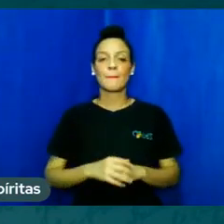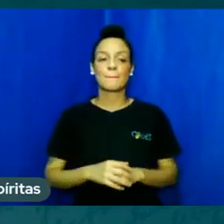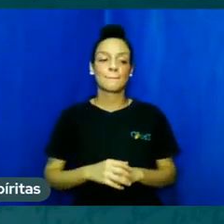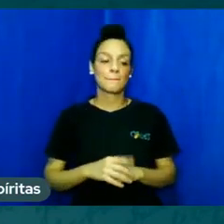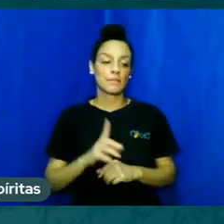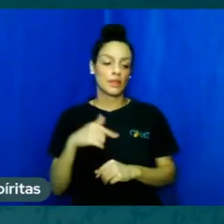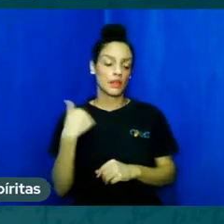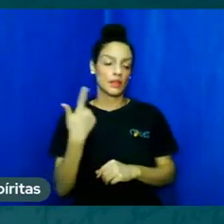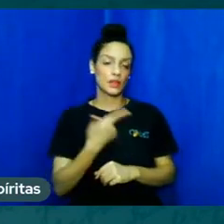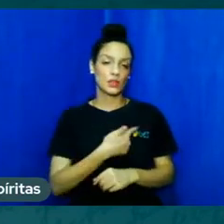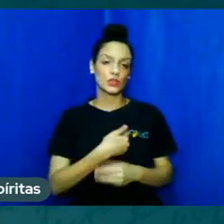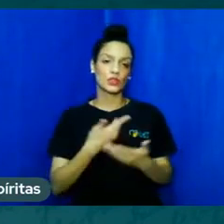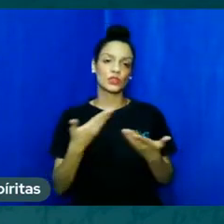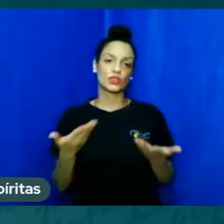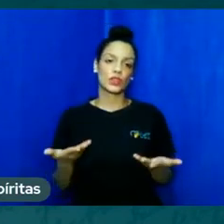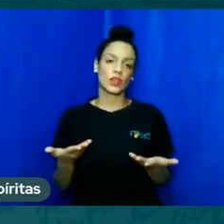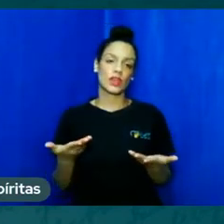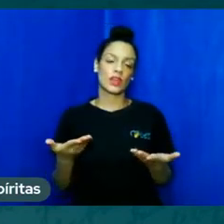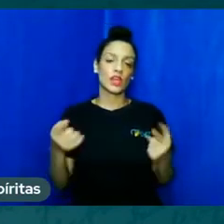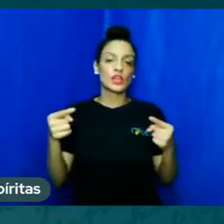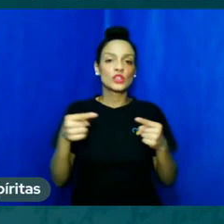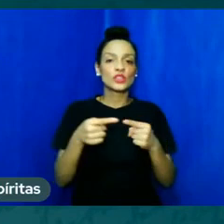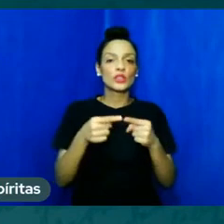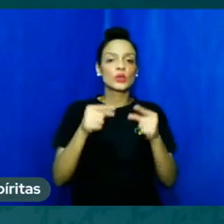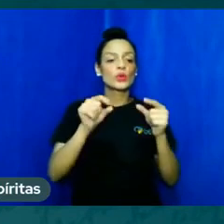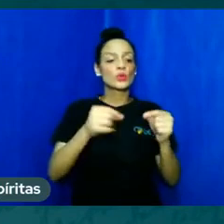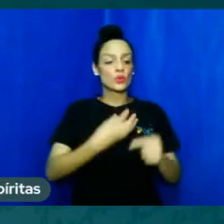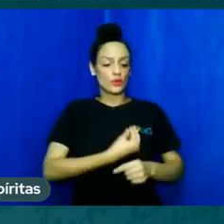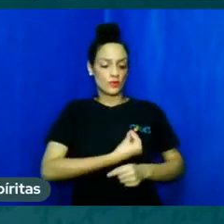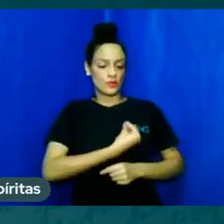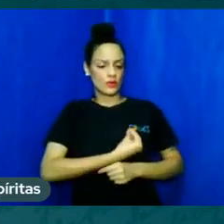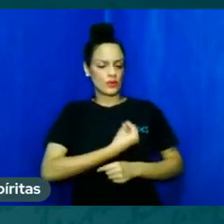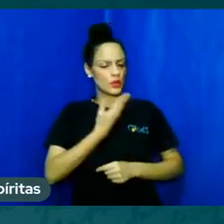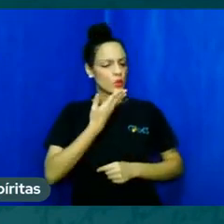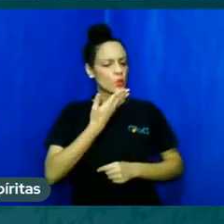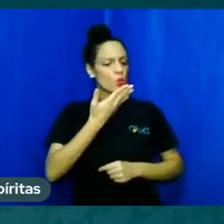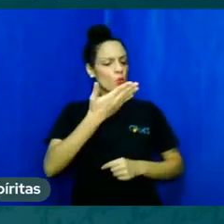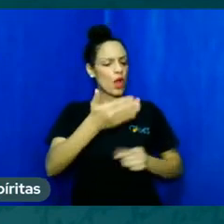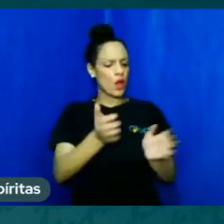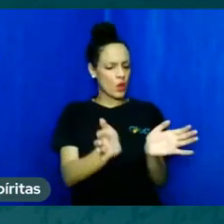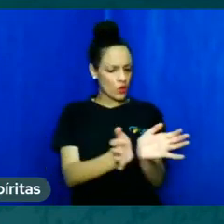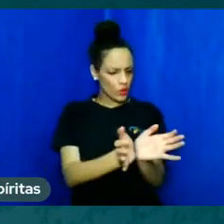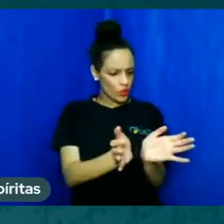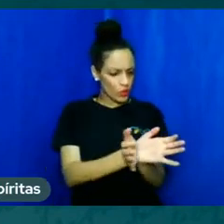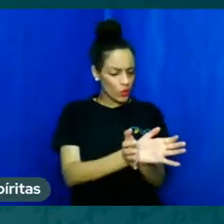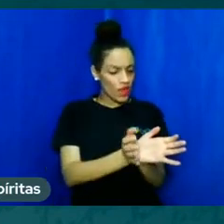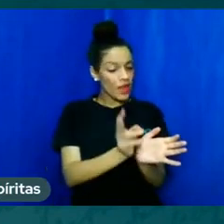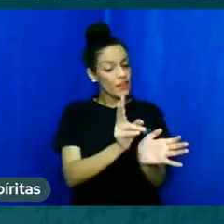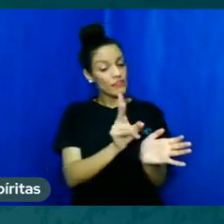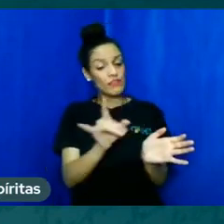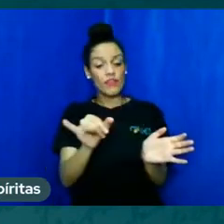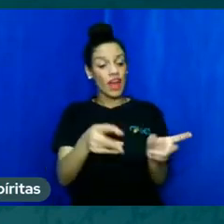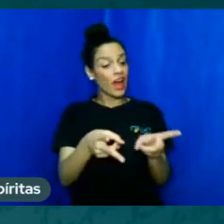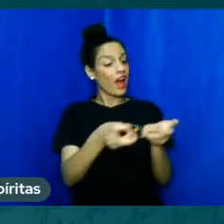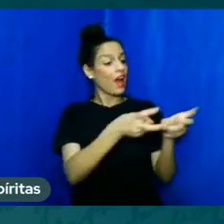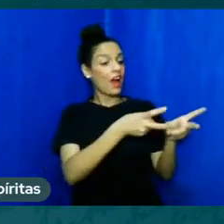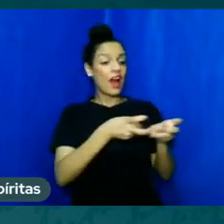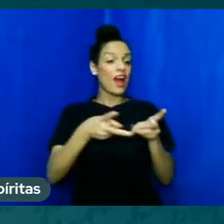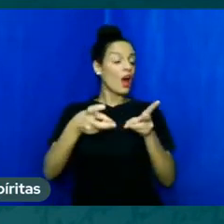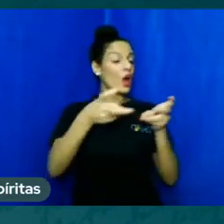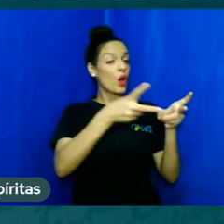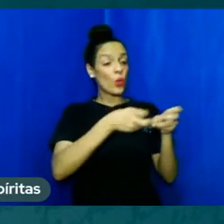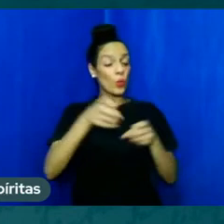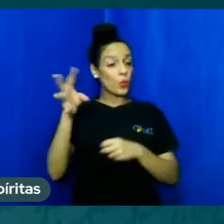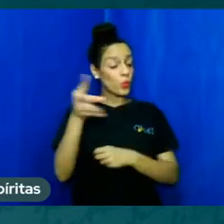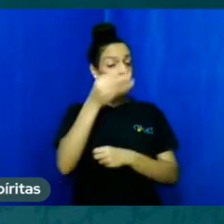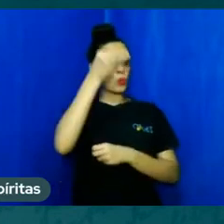acordo com o ambiente em que a gente está inserido. E essas ideias não necessariamente são as que estão lá dentro de mim